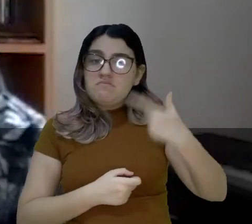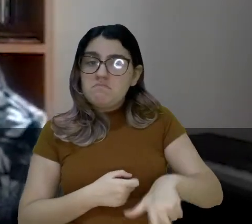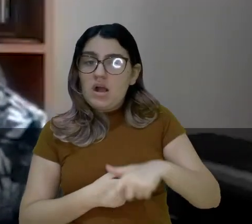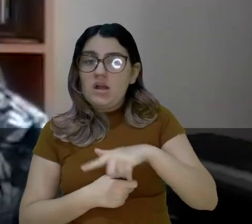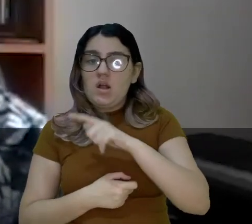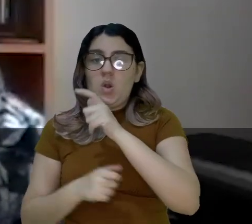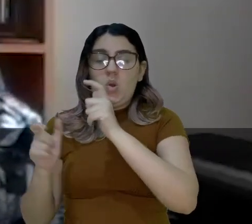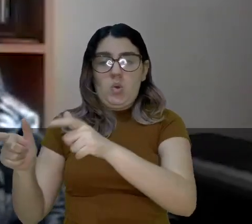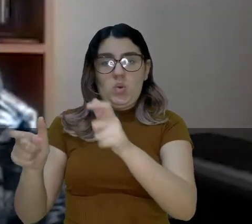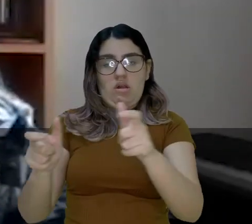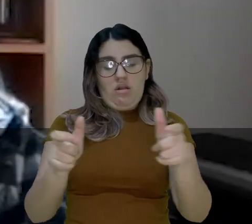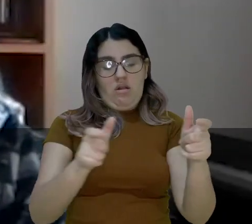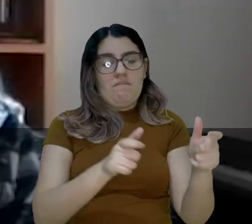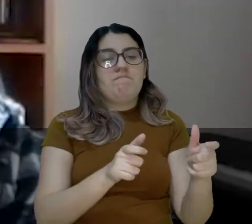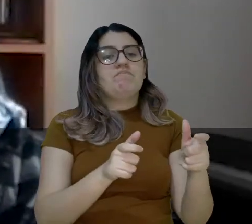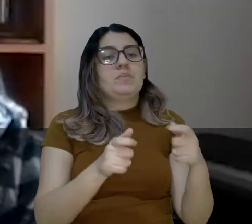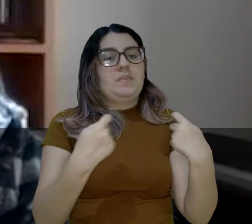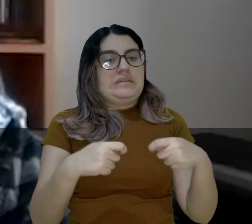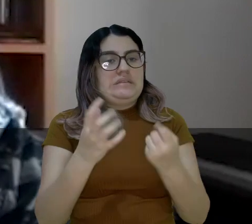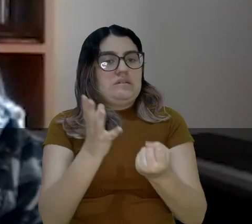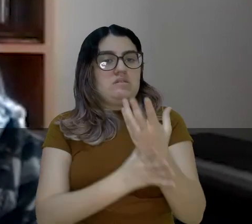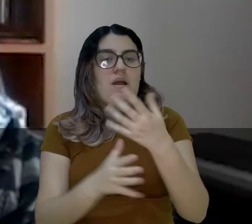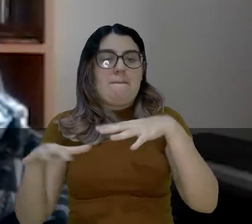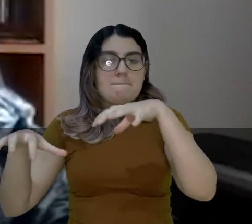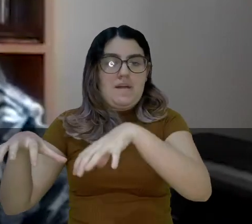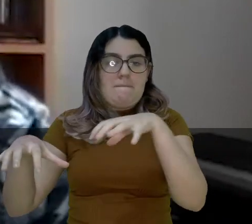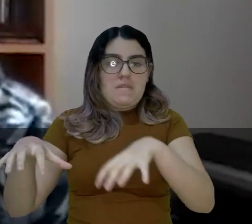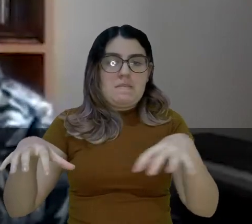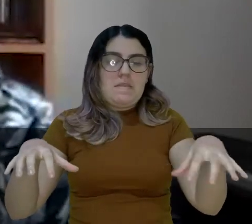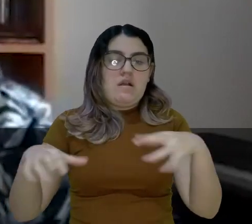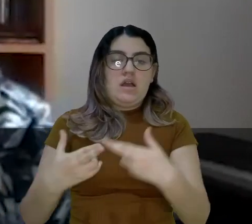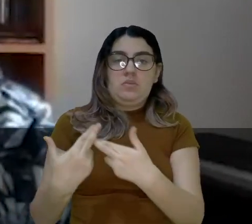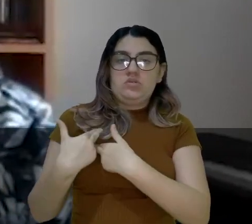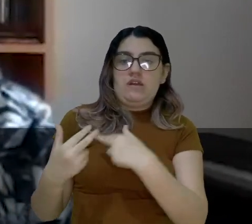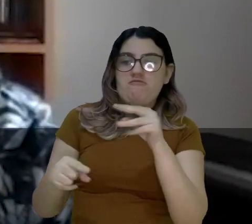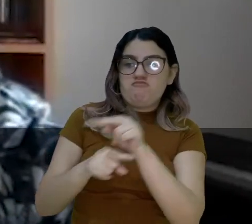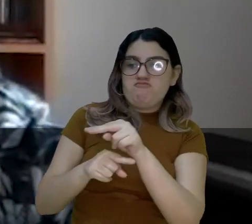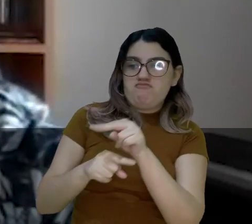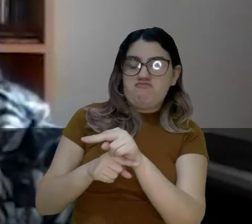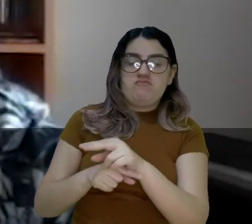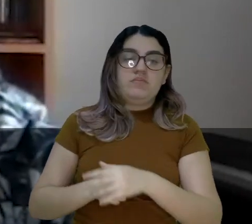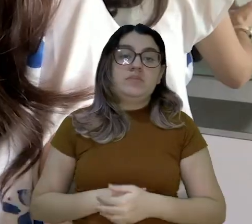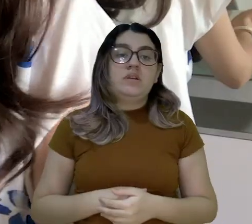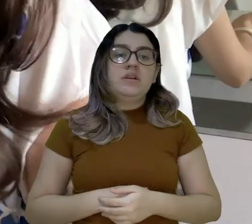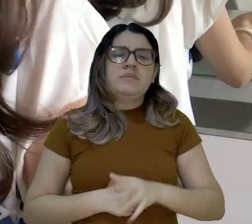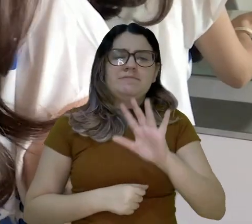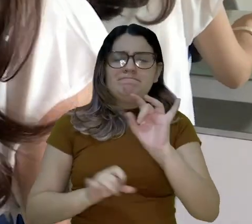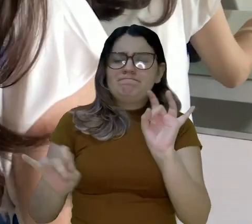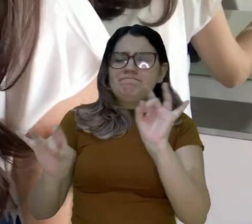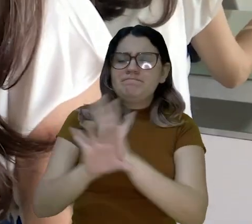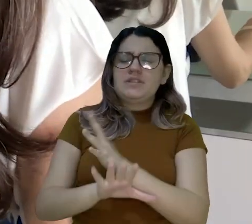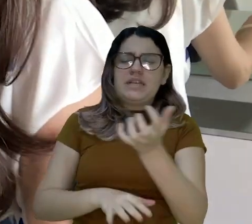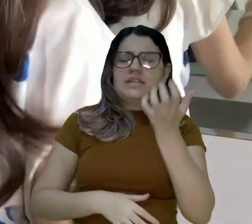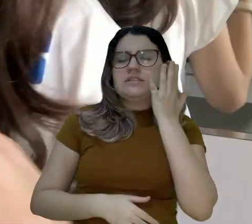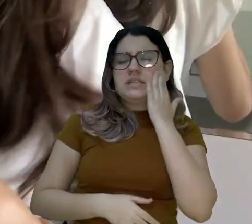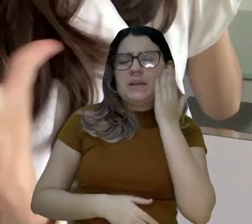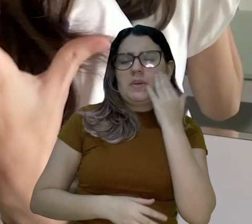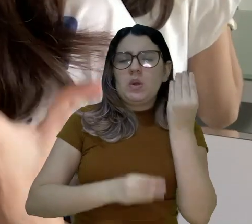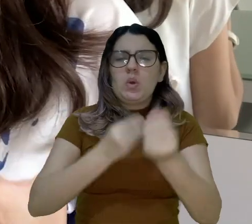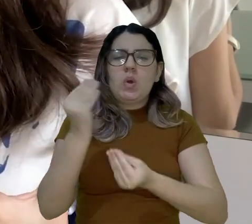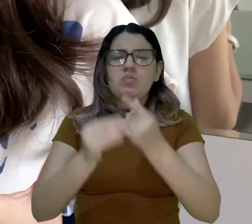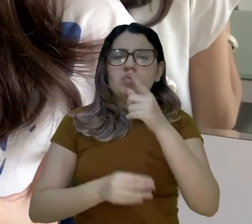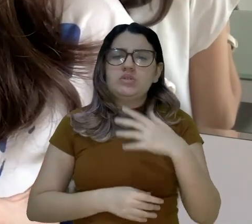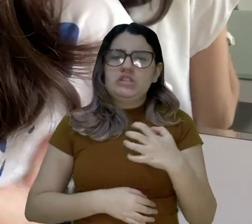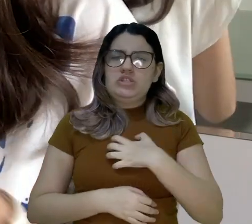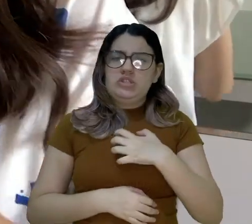funcionar em mais estações. Para isso, precisamos construir as estações no litoral do Peru. Eu queria saber, para a gente concluir, qual é a